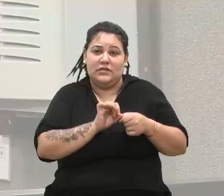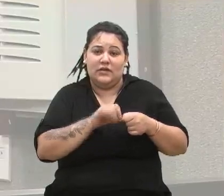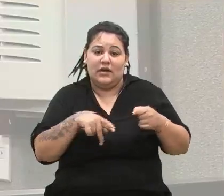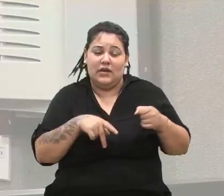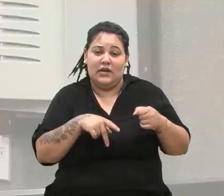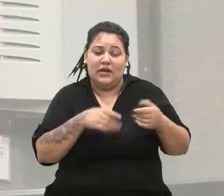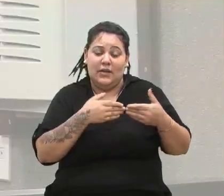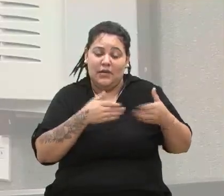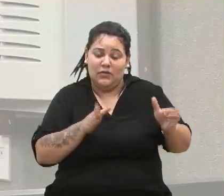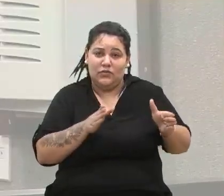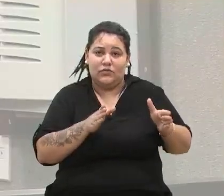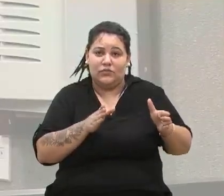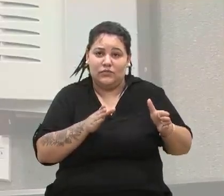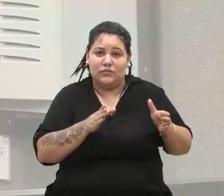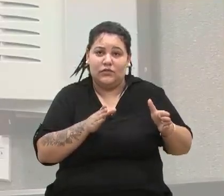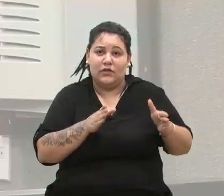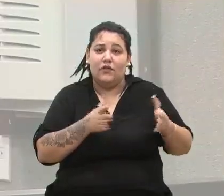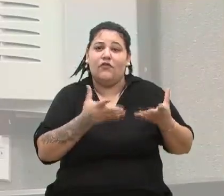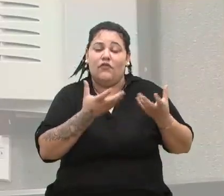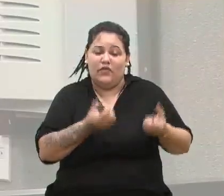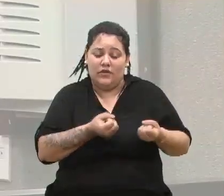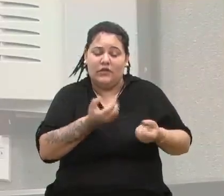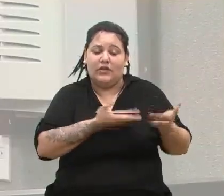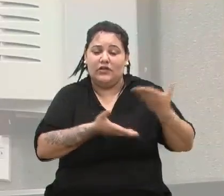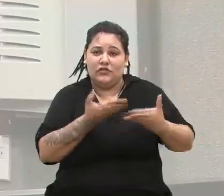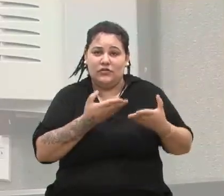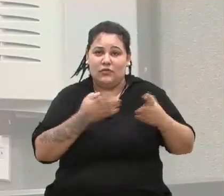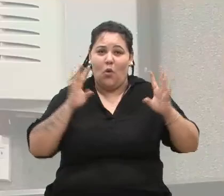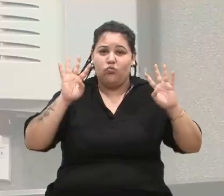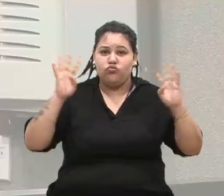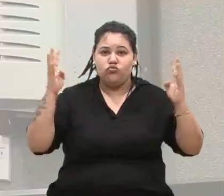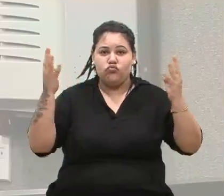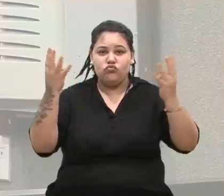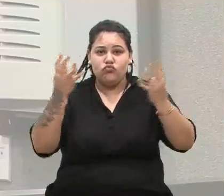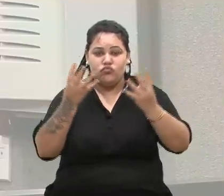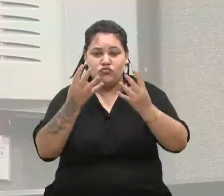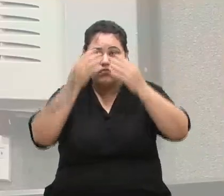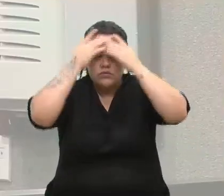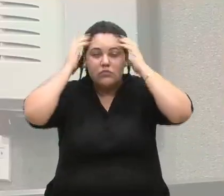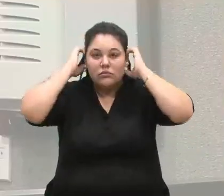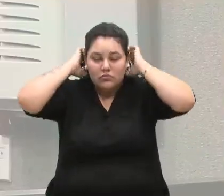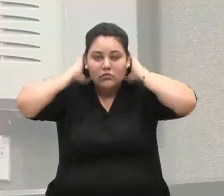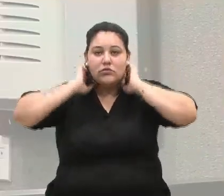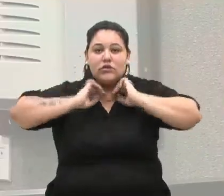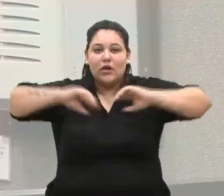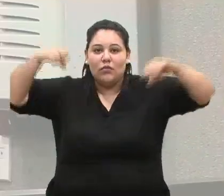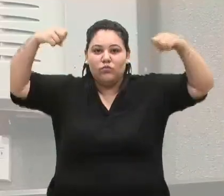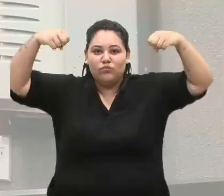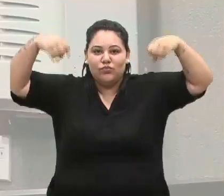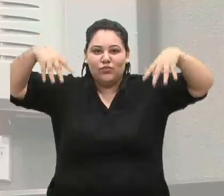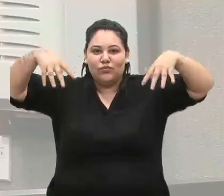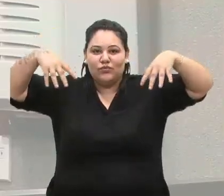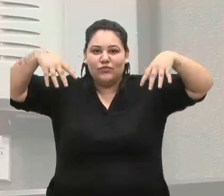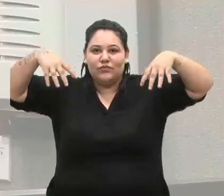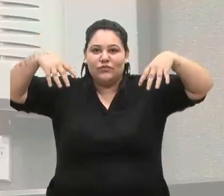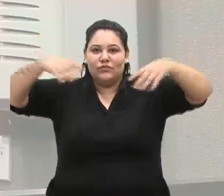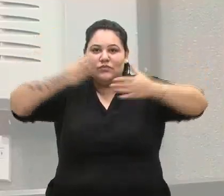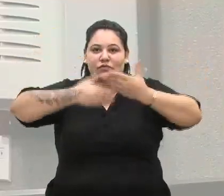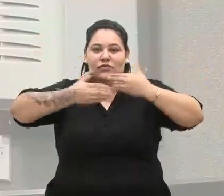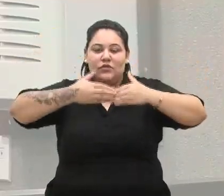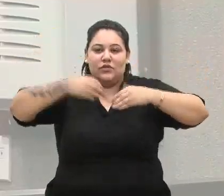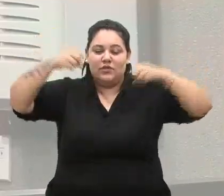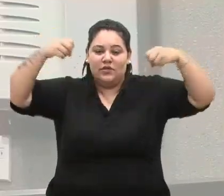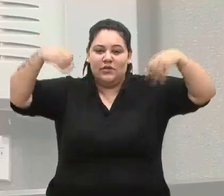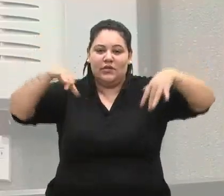Então foi atendida essa indicação, o entorno do Alfredo Giacone está todo iluminado com LED. Isso trará